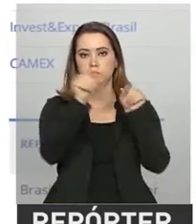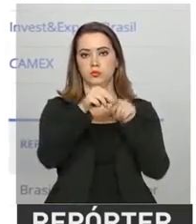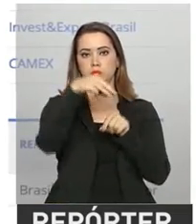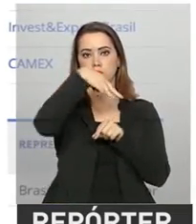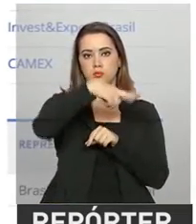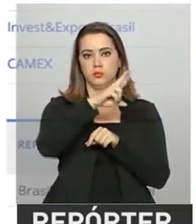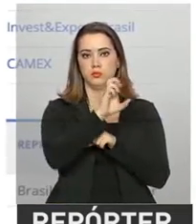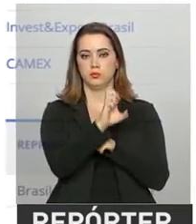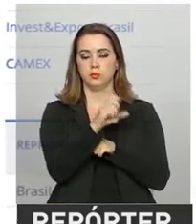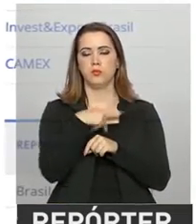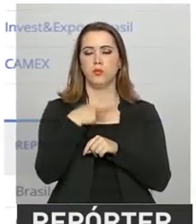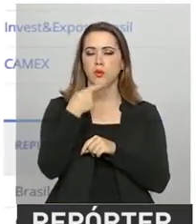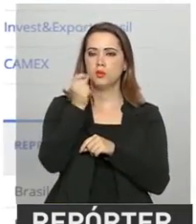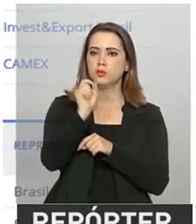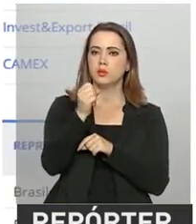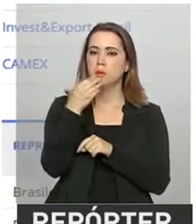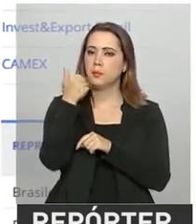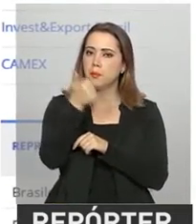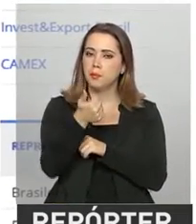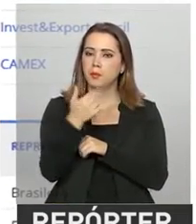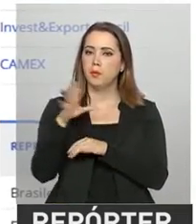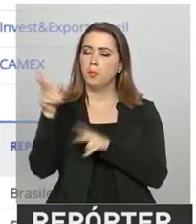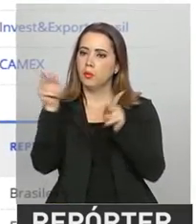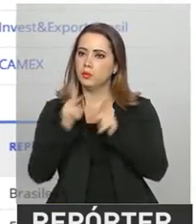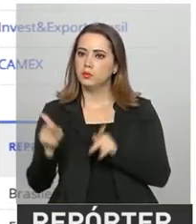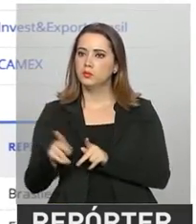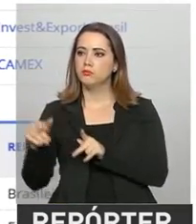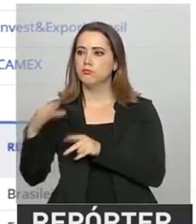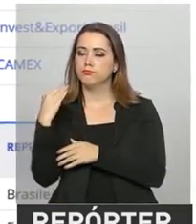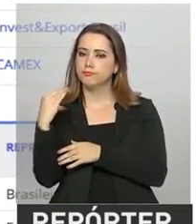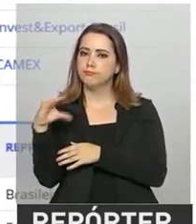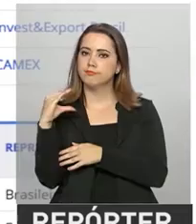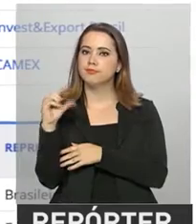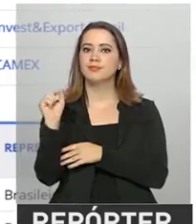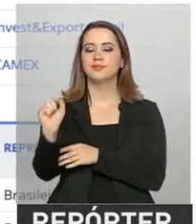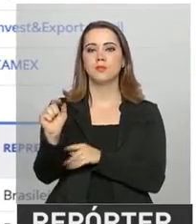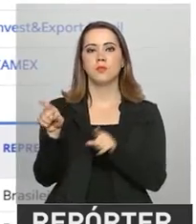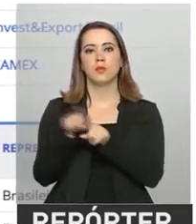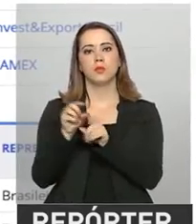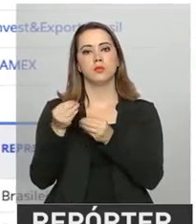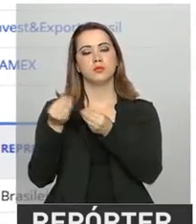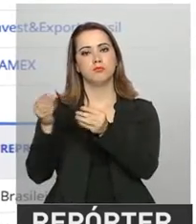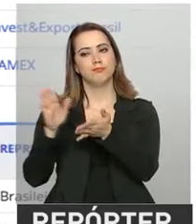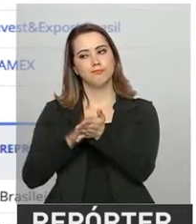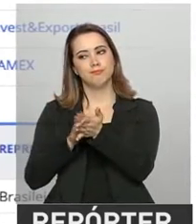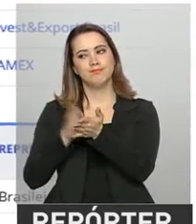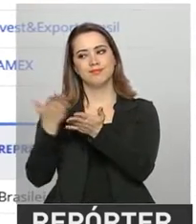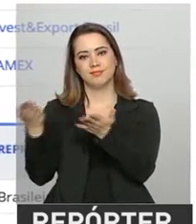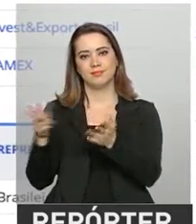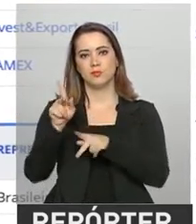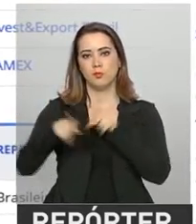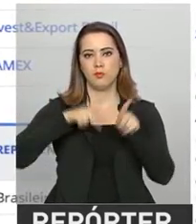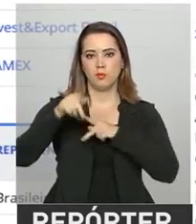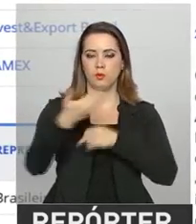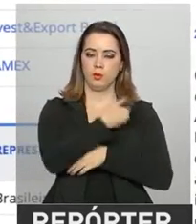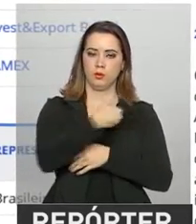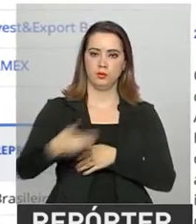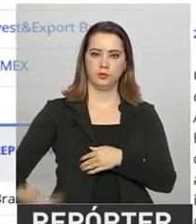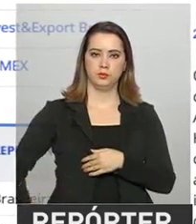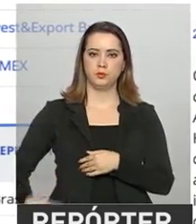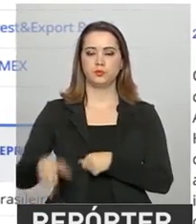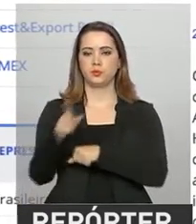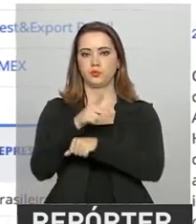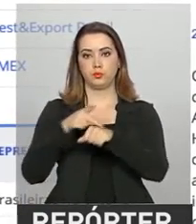brasileira com a reconciliação nacional e transmite felicitações ao povo e ao governo colombianos. A conclusão das negociações foi